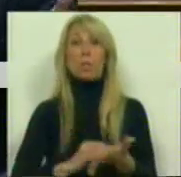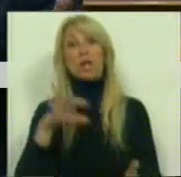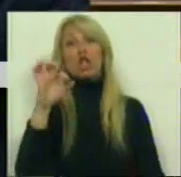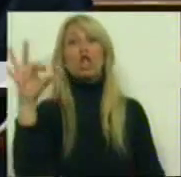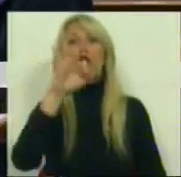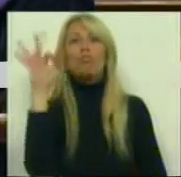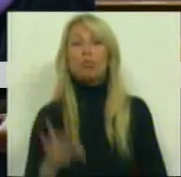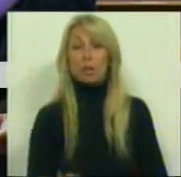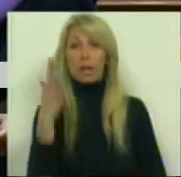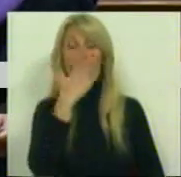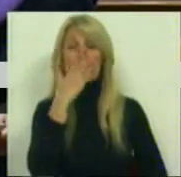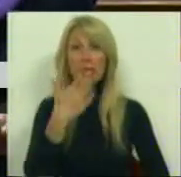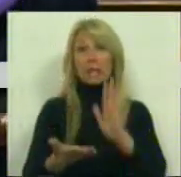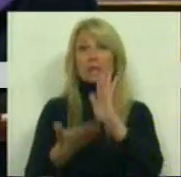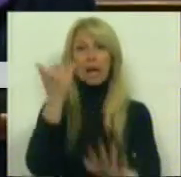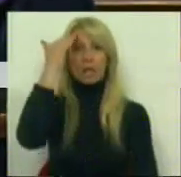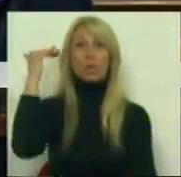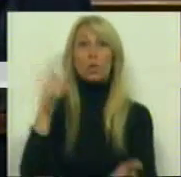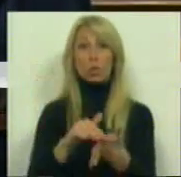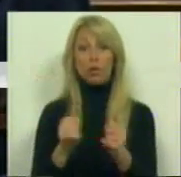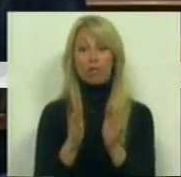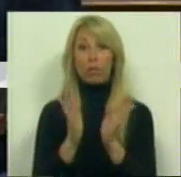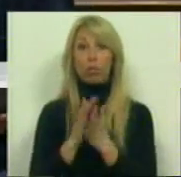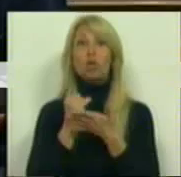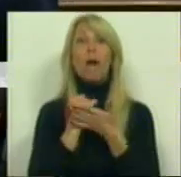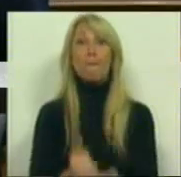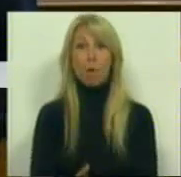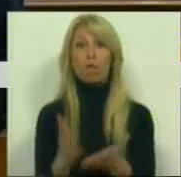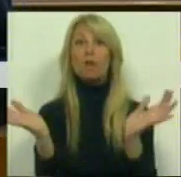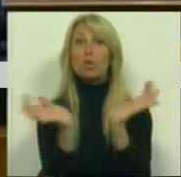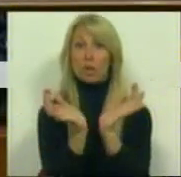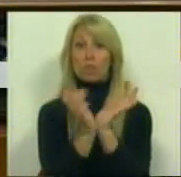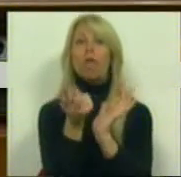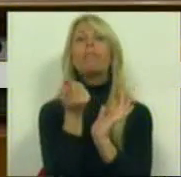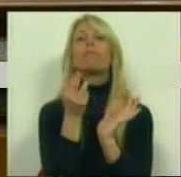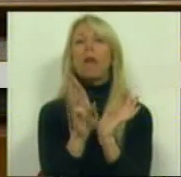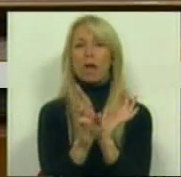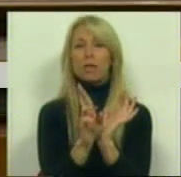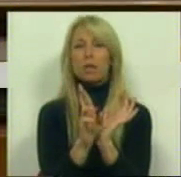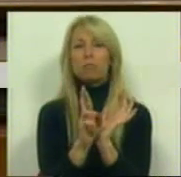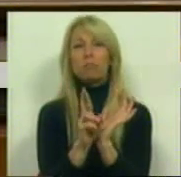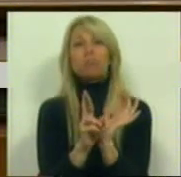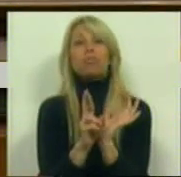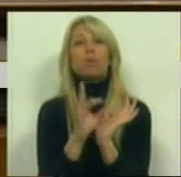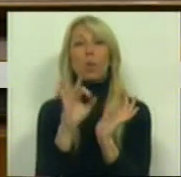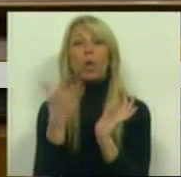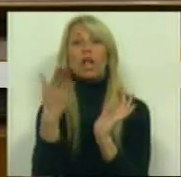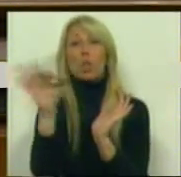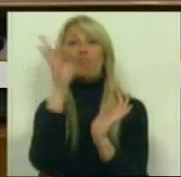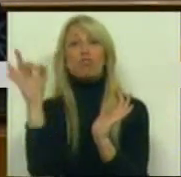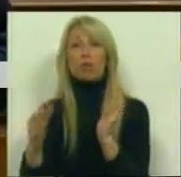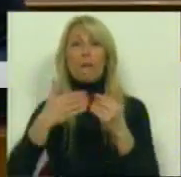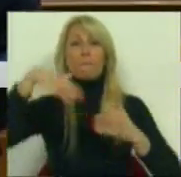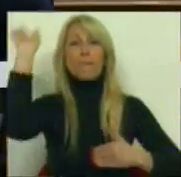efeito de todos os apoios da Segurança Social, a taxa ascenderia a 41%.